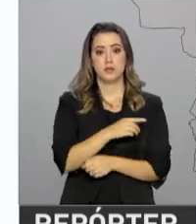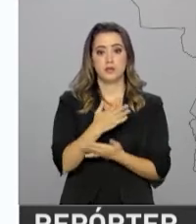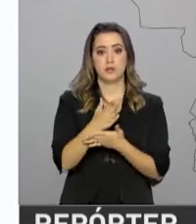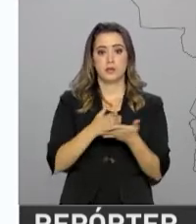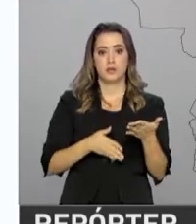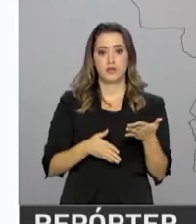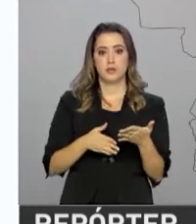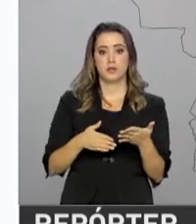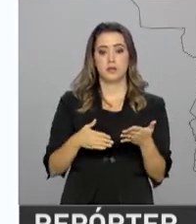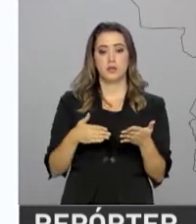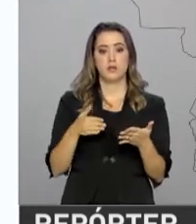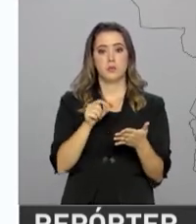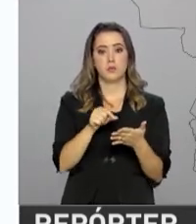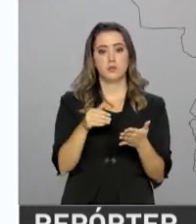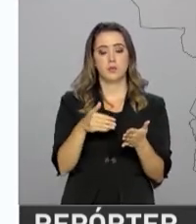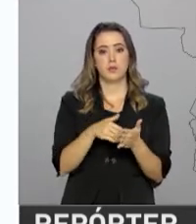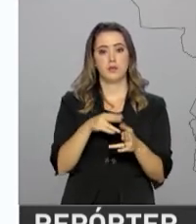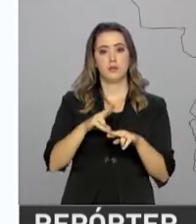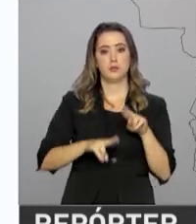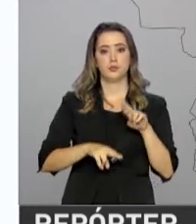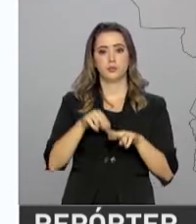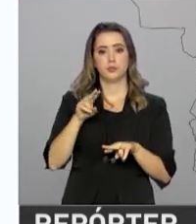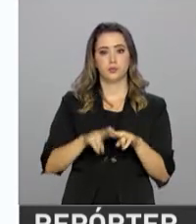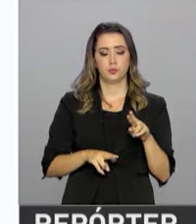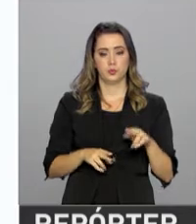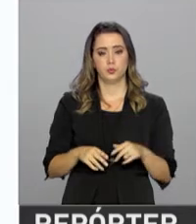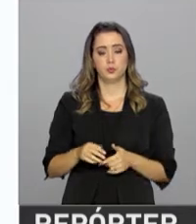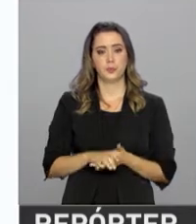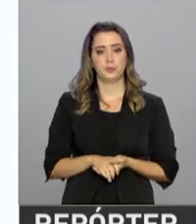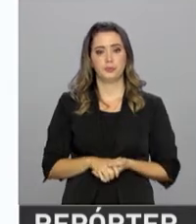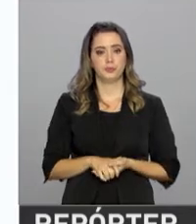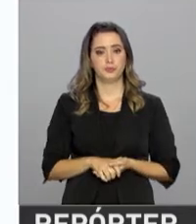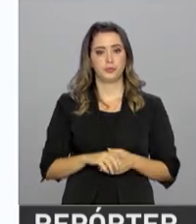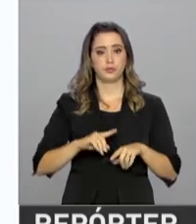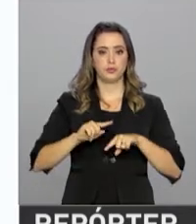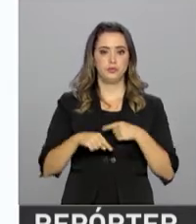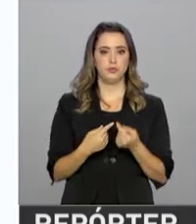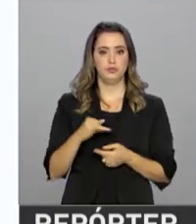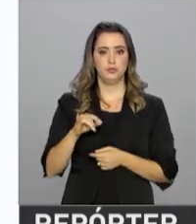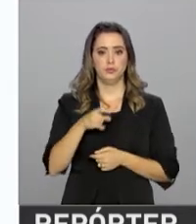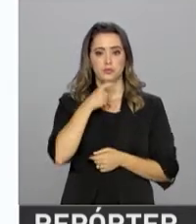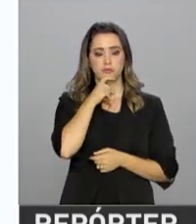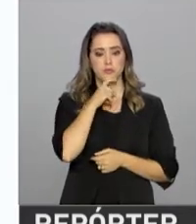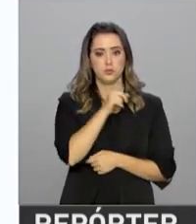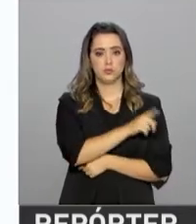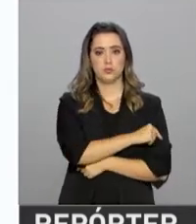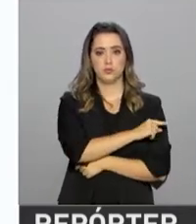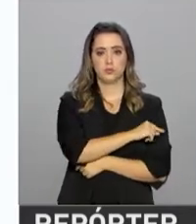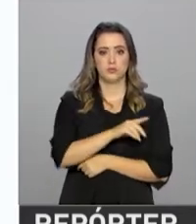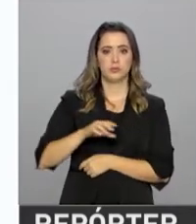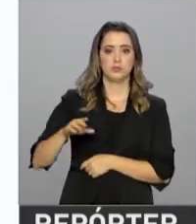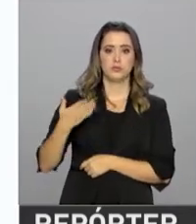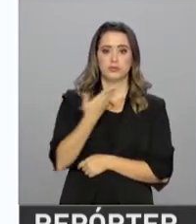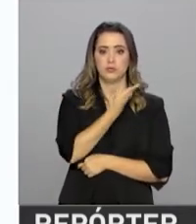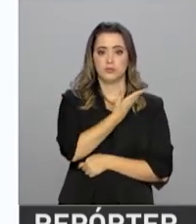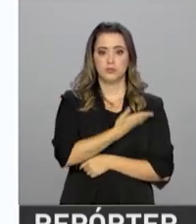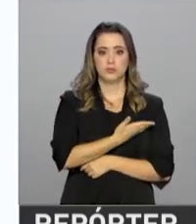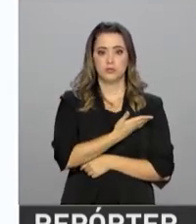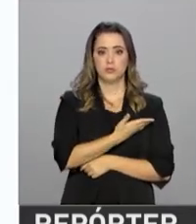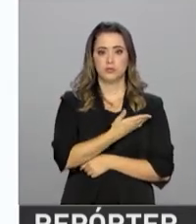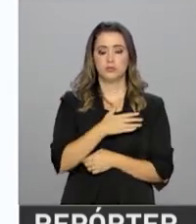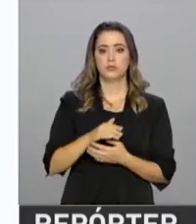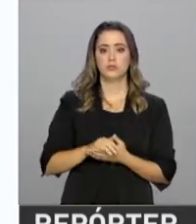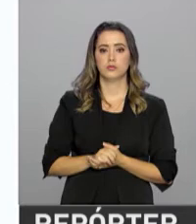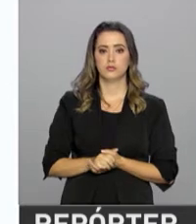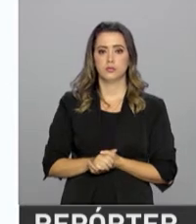fracionada e recebem as vacinas até o mês de junho. A partir de julho, a vacinação vai acontecer nos estados de